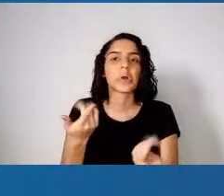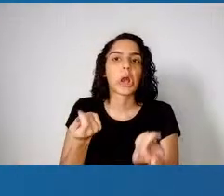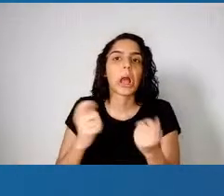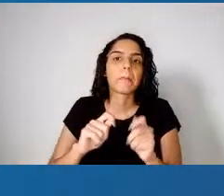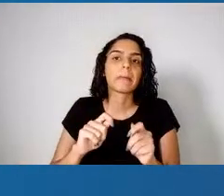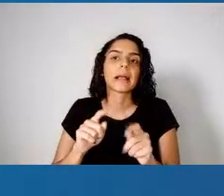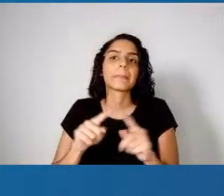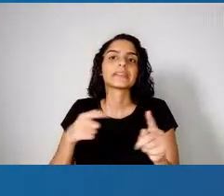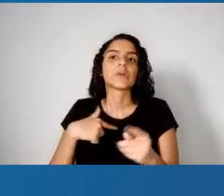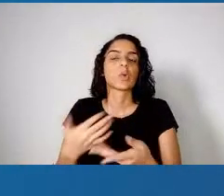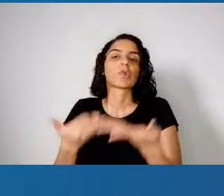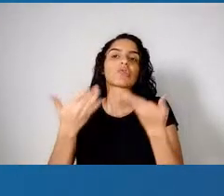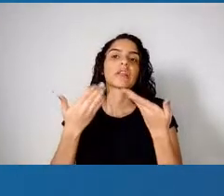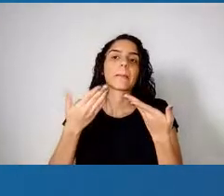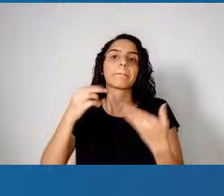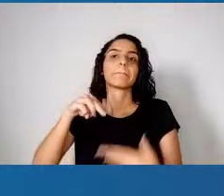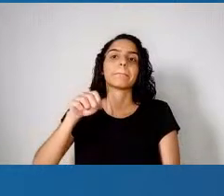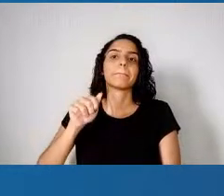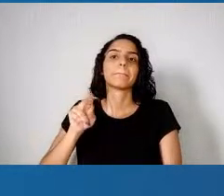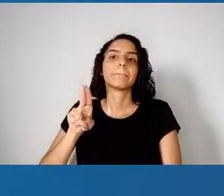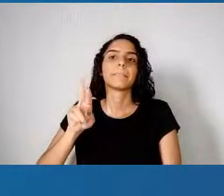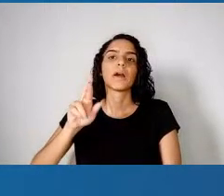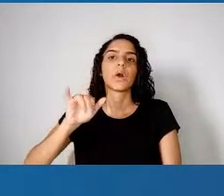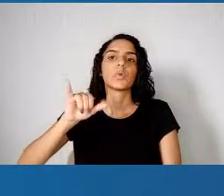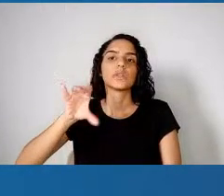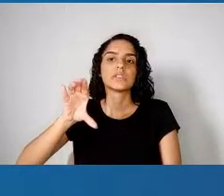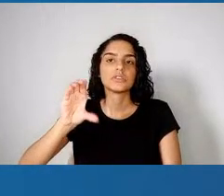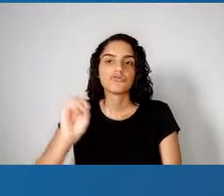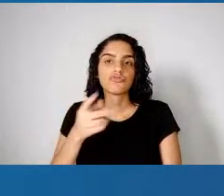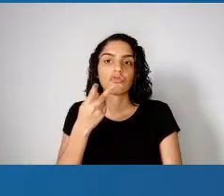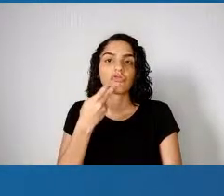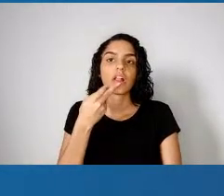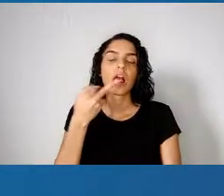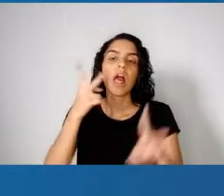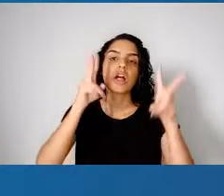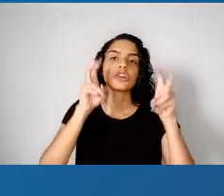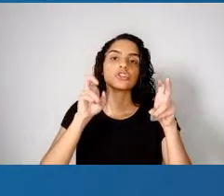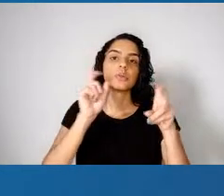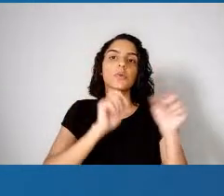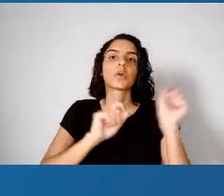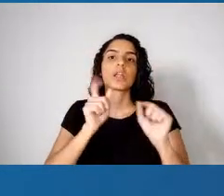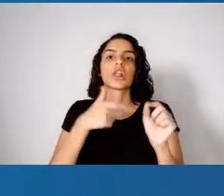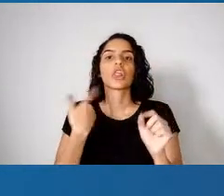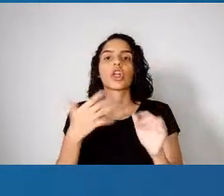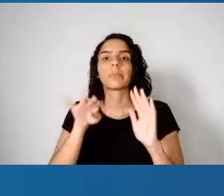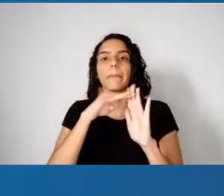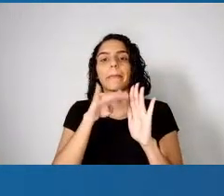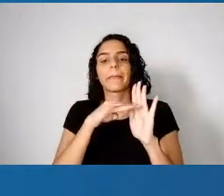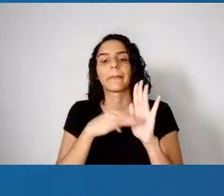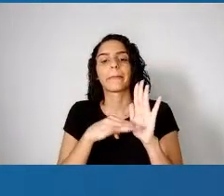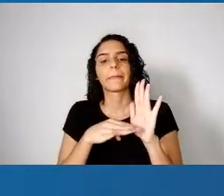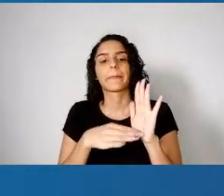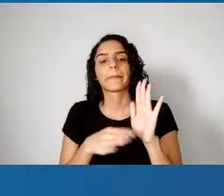Maurício, para o Maurício falar um pouco dessa possibilidade de construirmos uma agenda que seja uma agenda